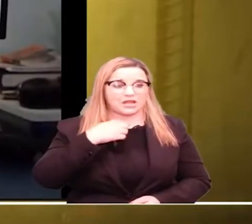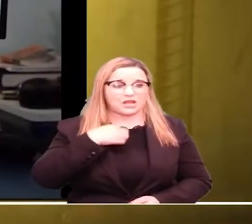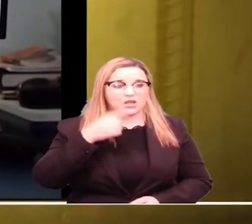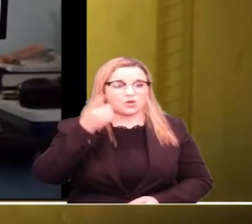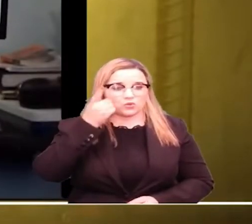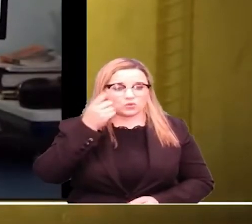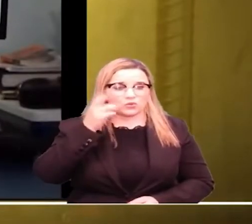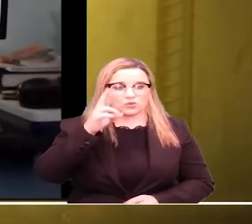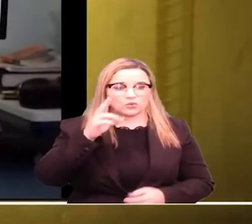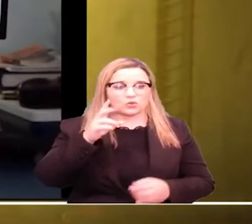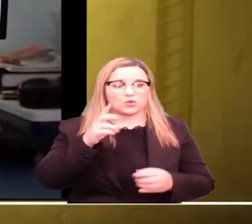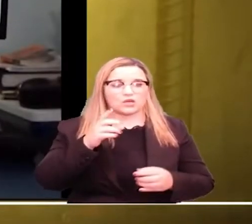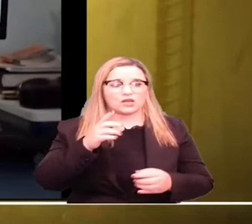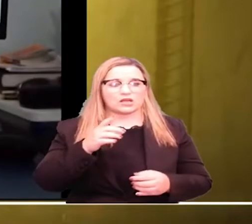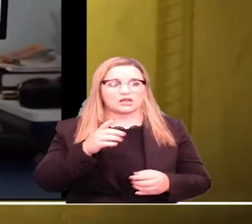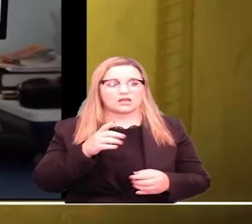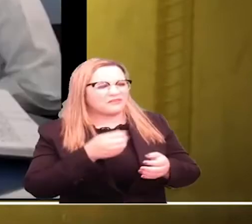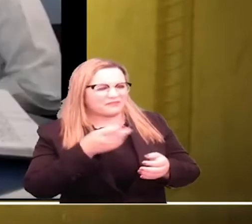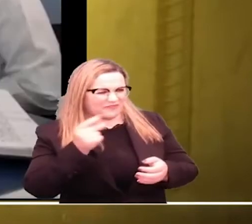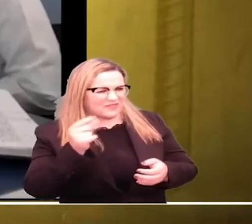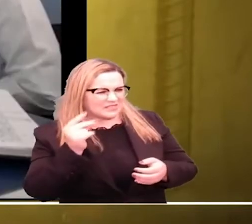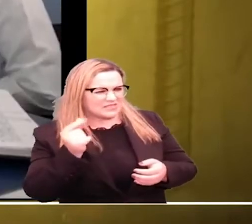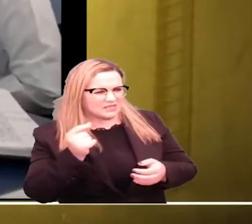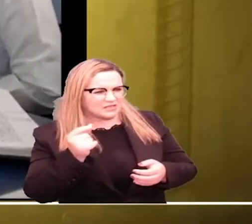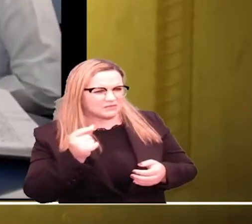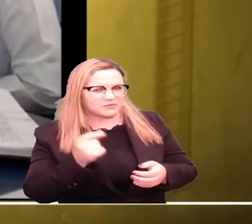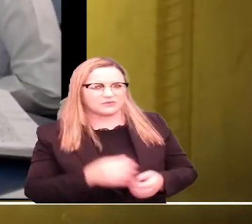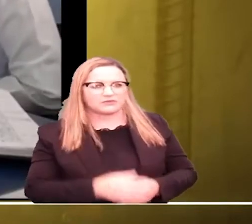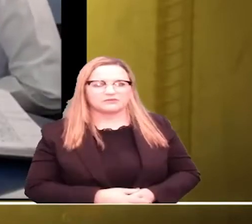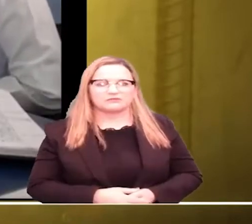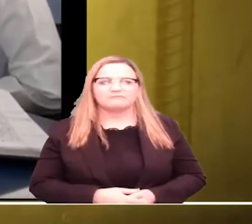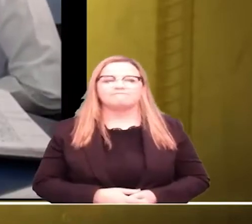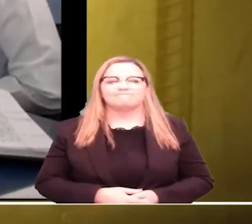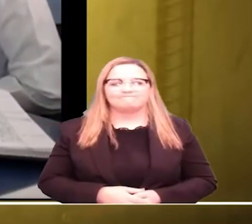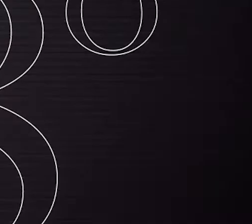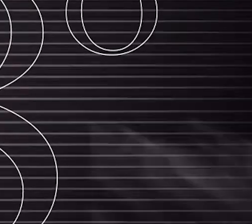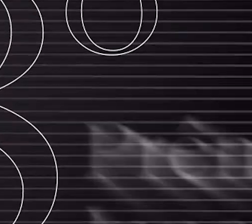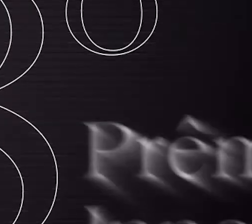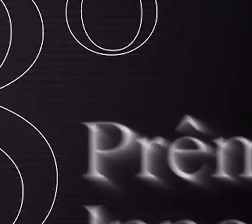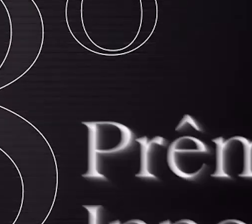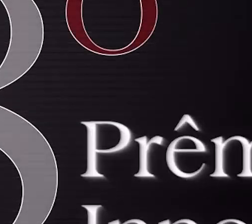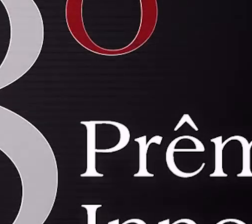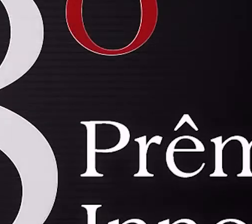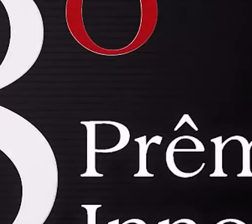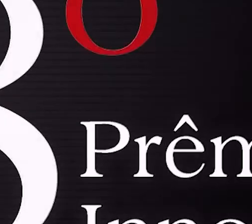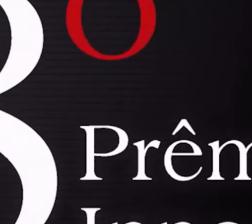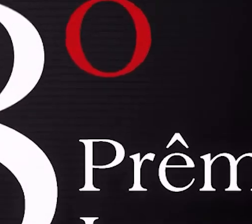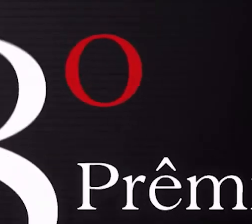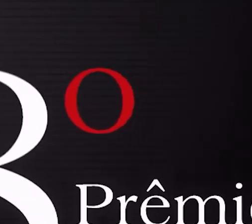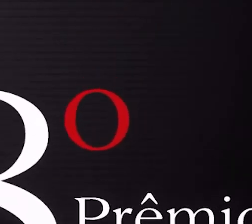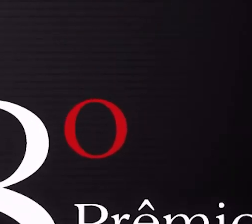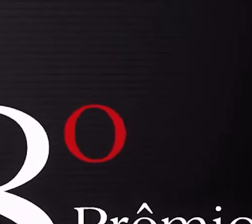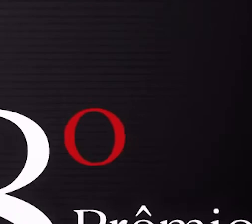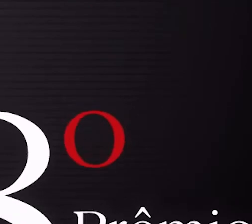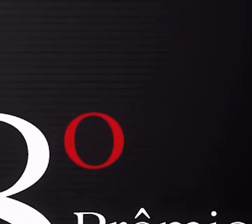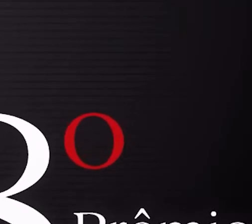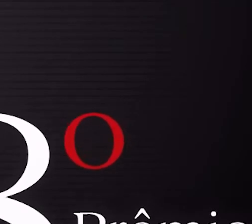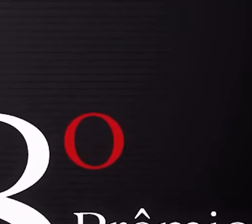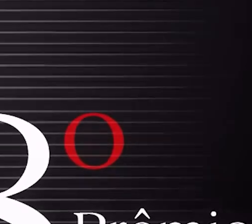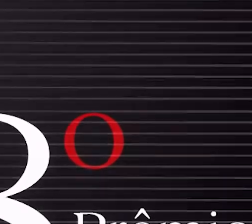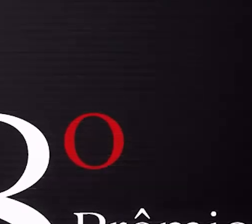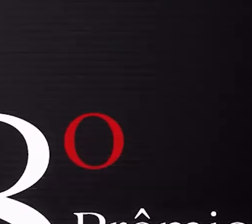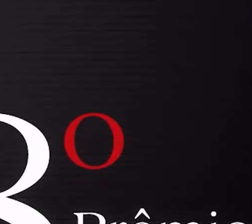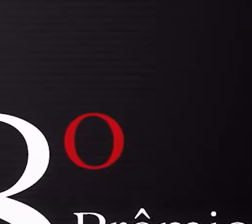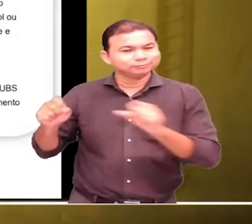de telemedicina para atendimento médico aos recuperandos da comarca, projeto que chamou a atenção do Prêmio Inovare